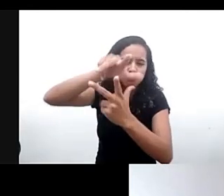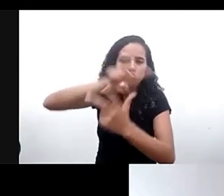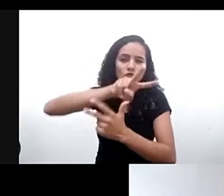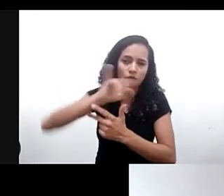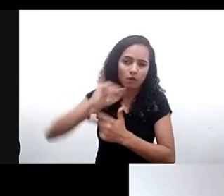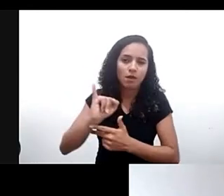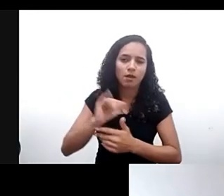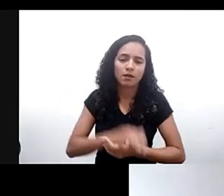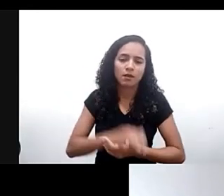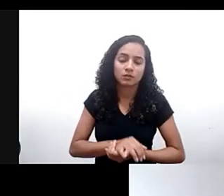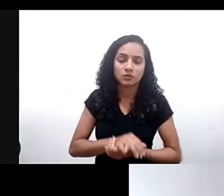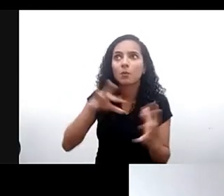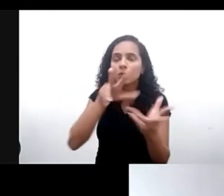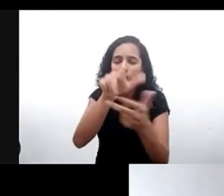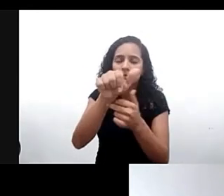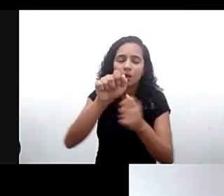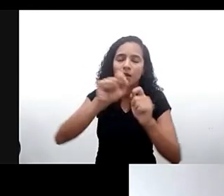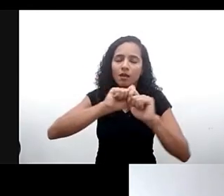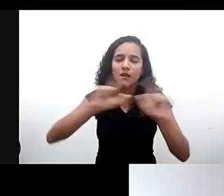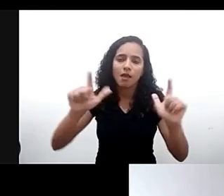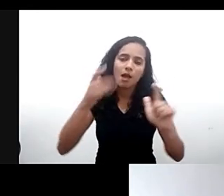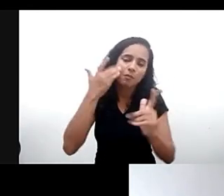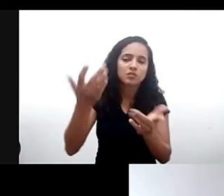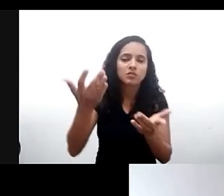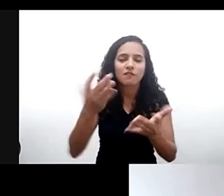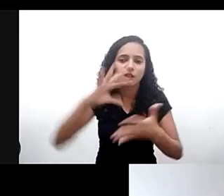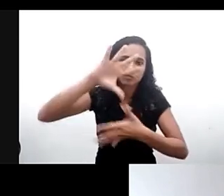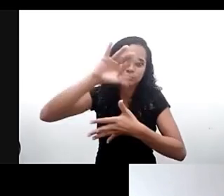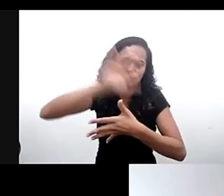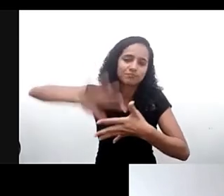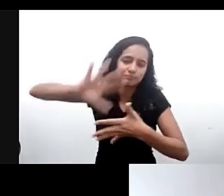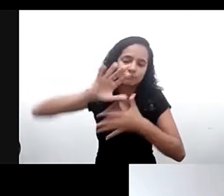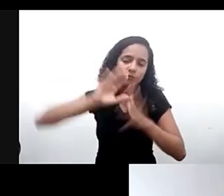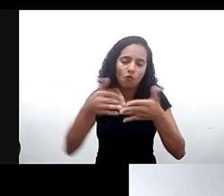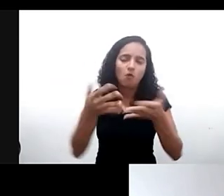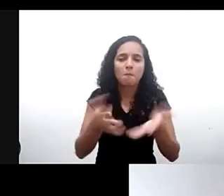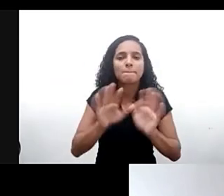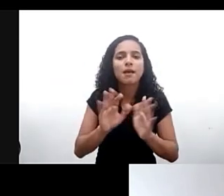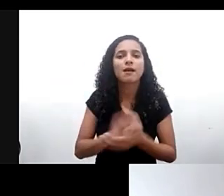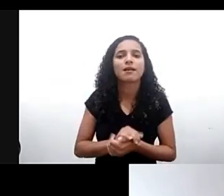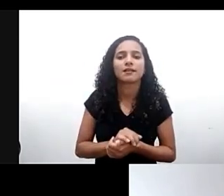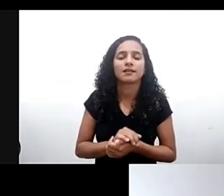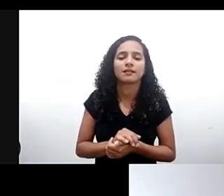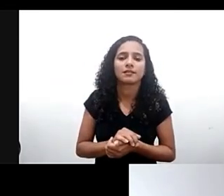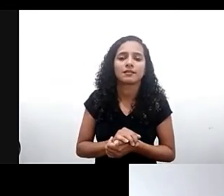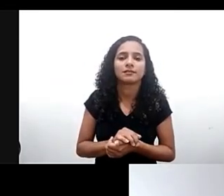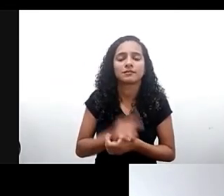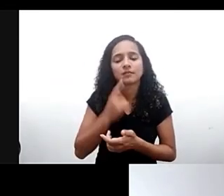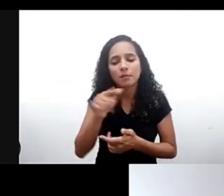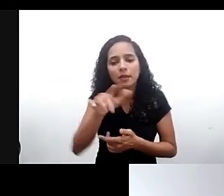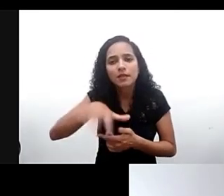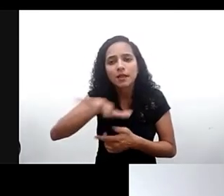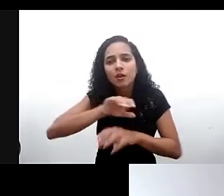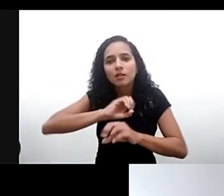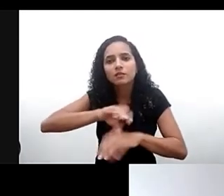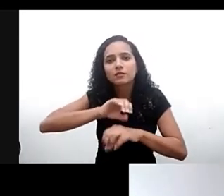claro de todo mundo mas aqui estamos falando dos latino-americanos bom e trazendo o âmbito da educação que é o meu